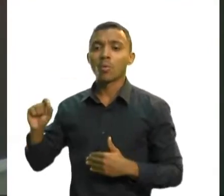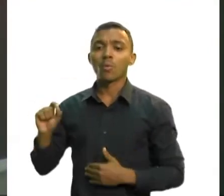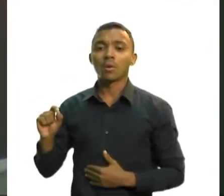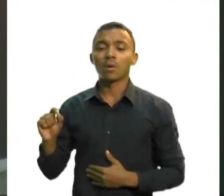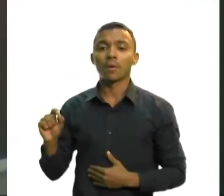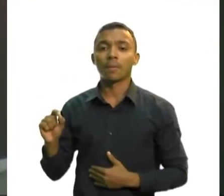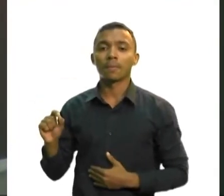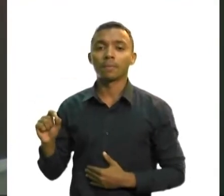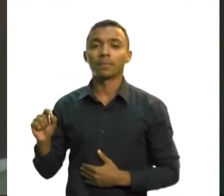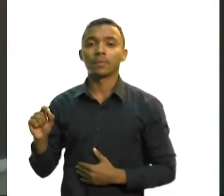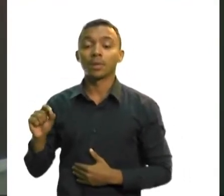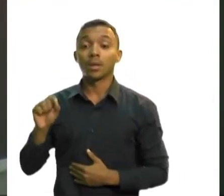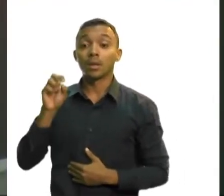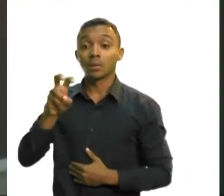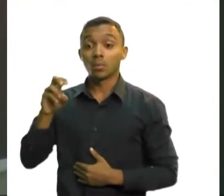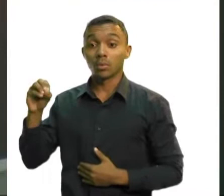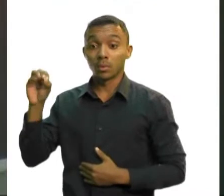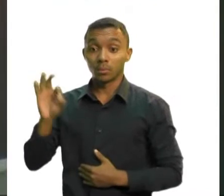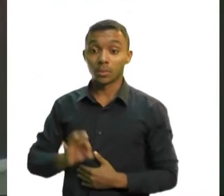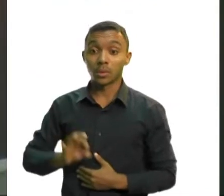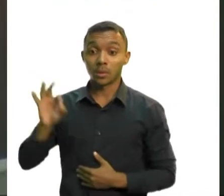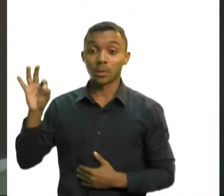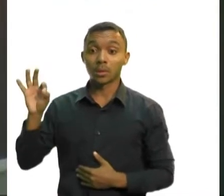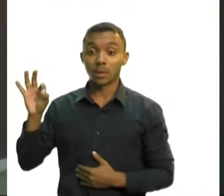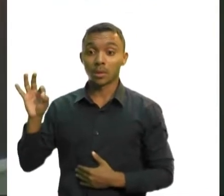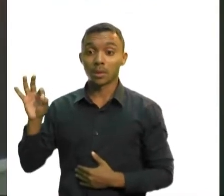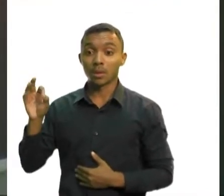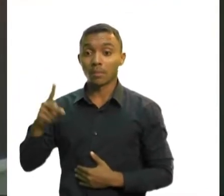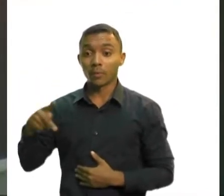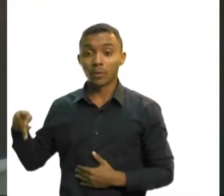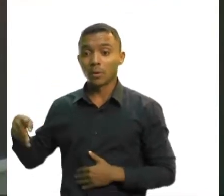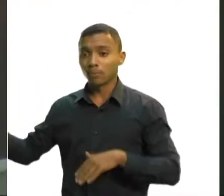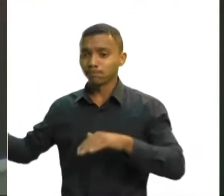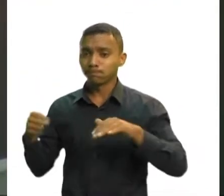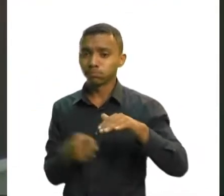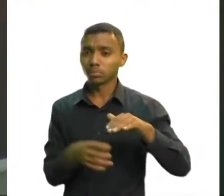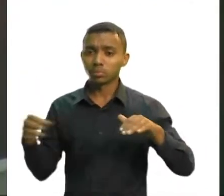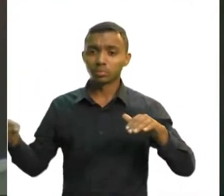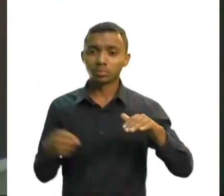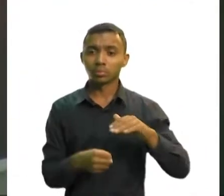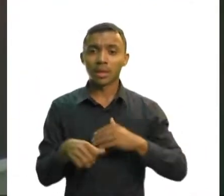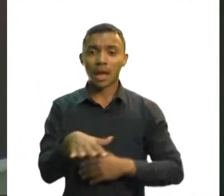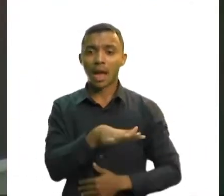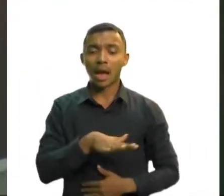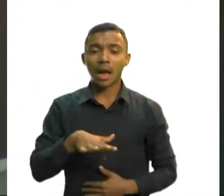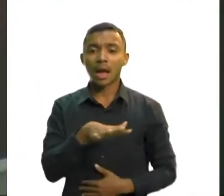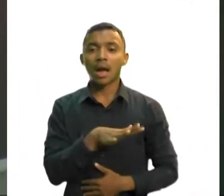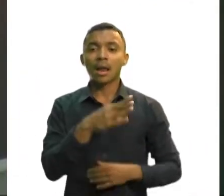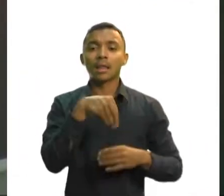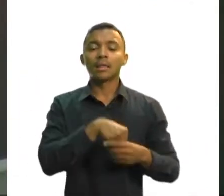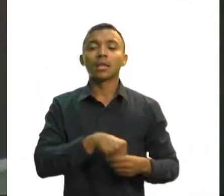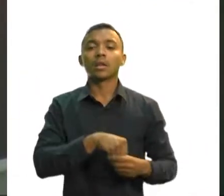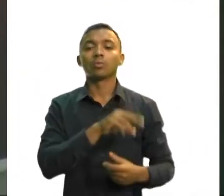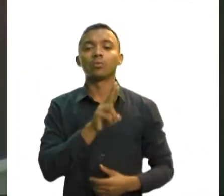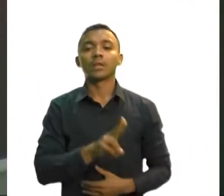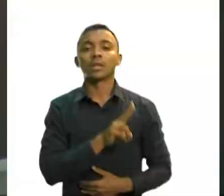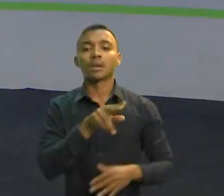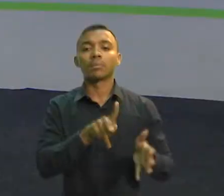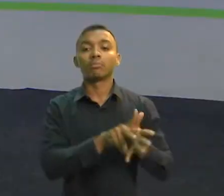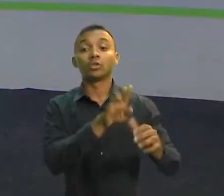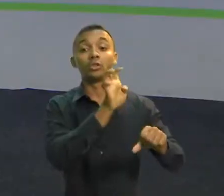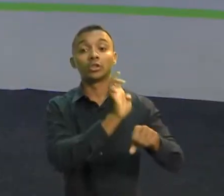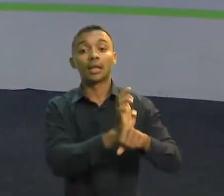em 50% o número de professores das nossas universidades estaduais aqui do Estado.